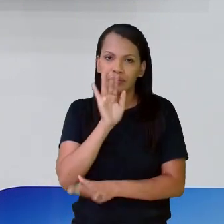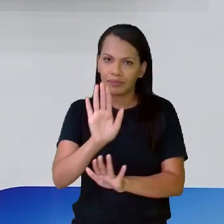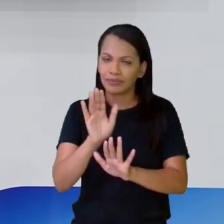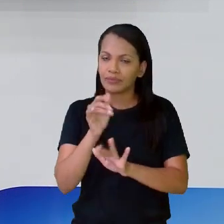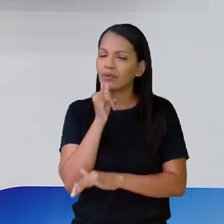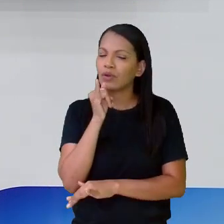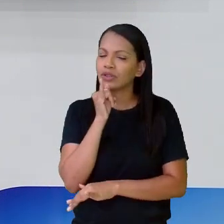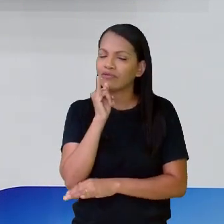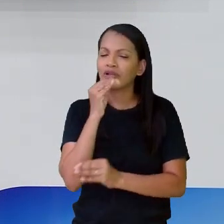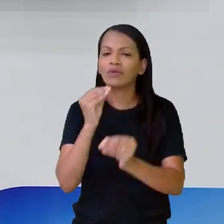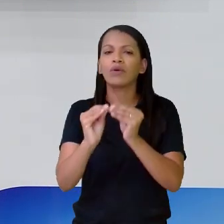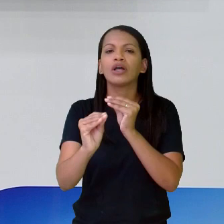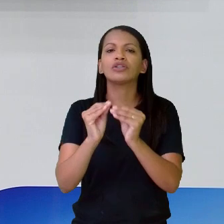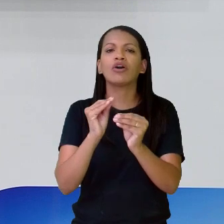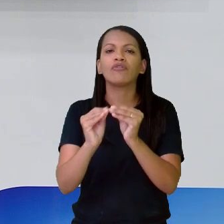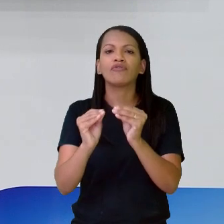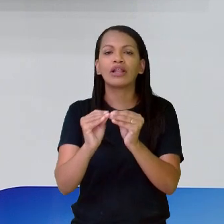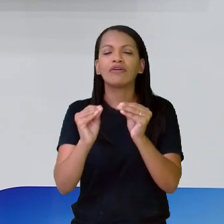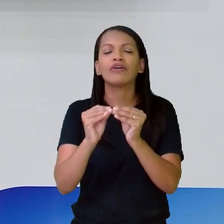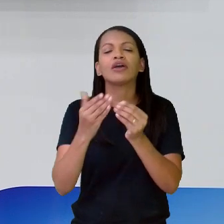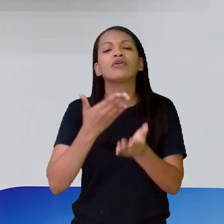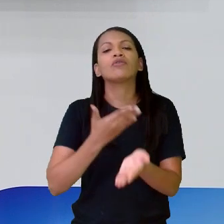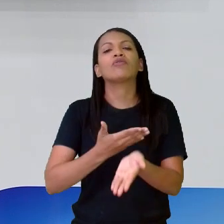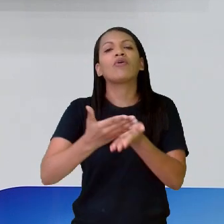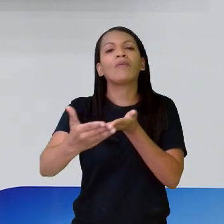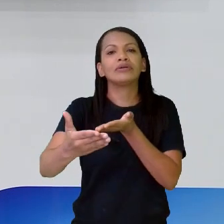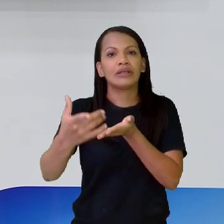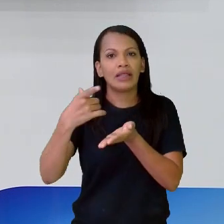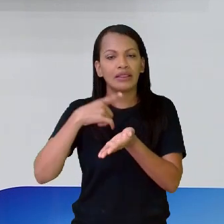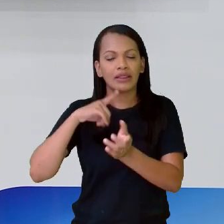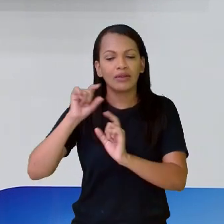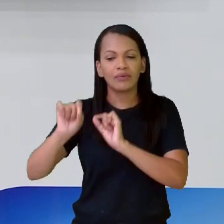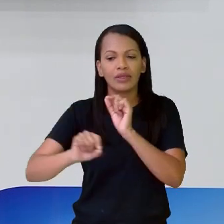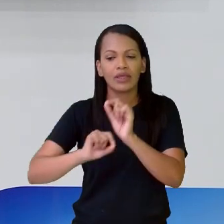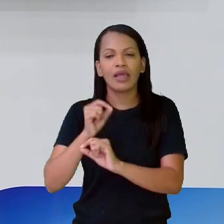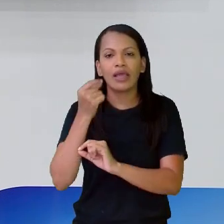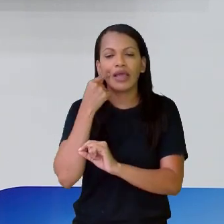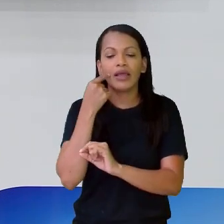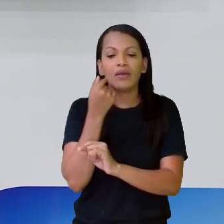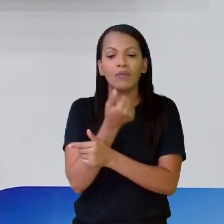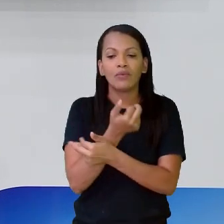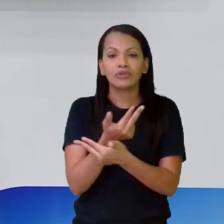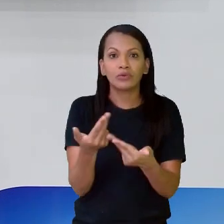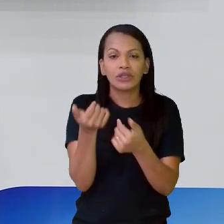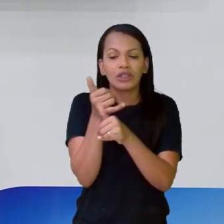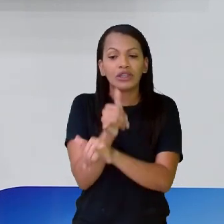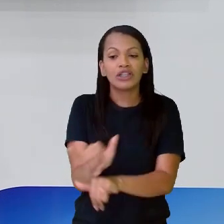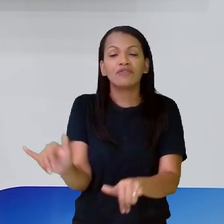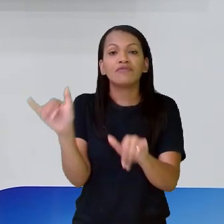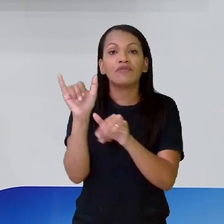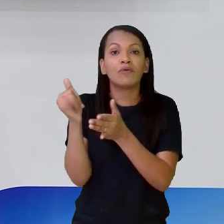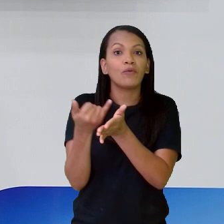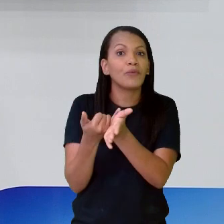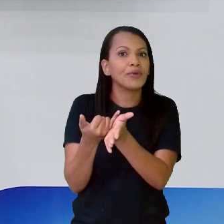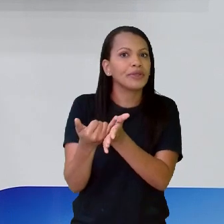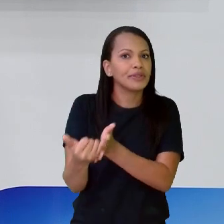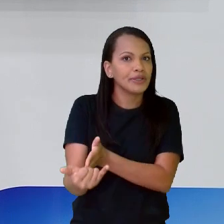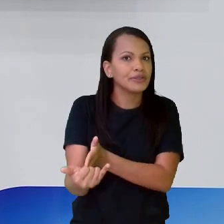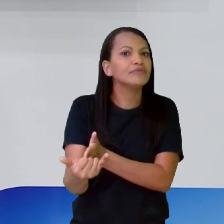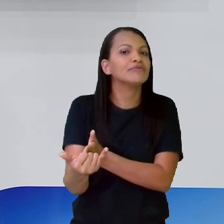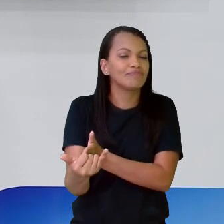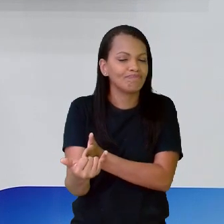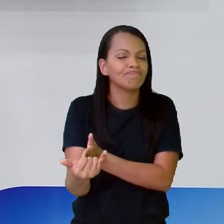novela vai estrear. Tá? E aí tem aquele comercial para divulgar o início da novela, que vai estrear uma